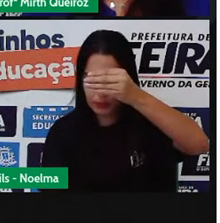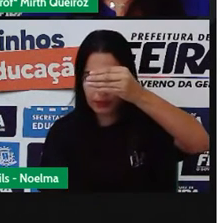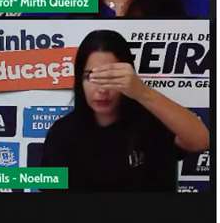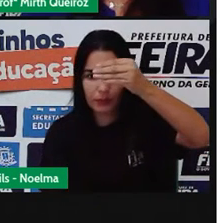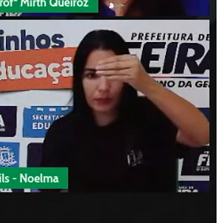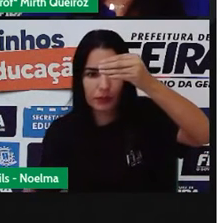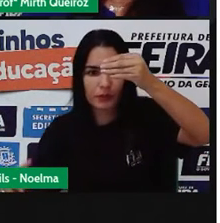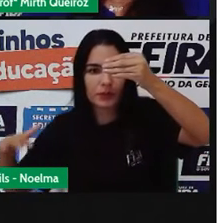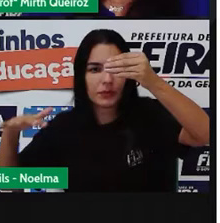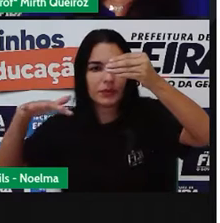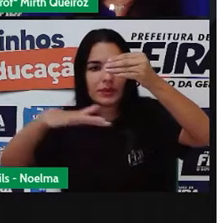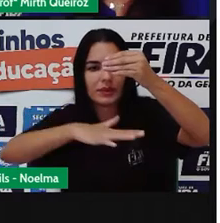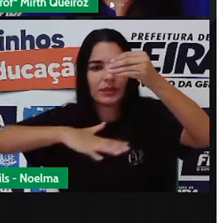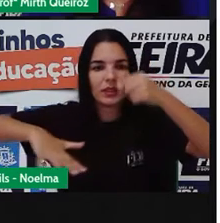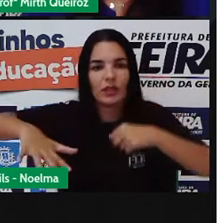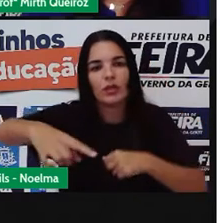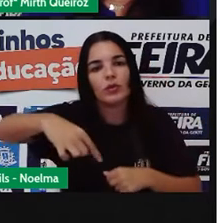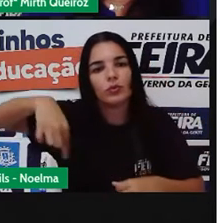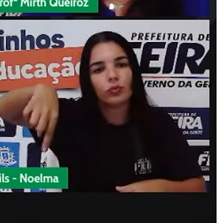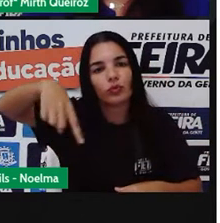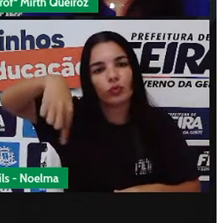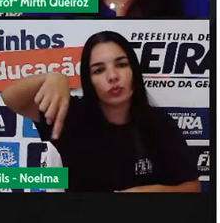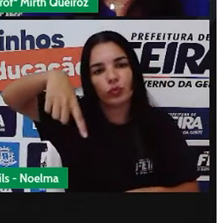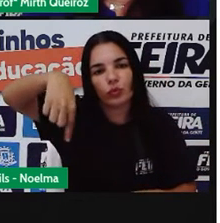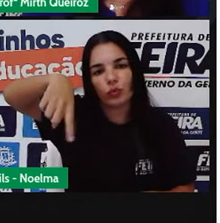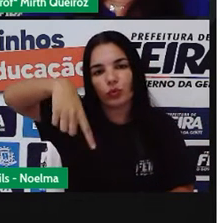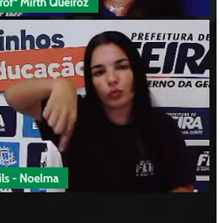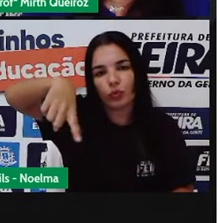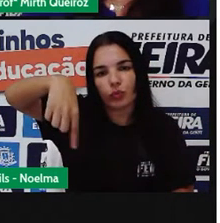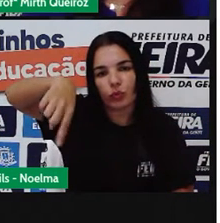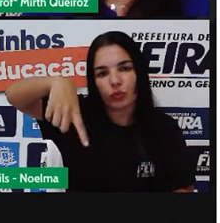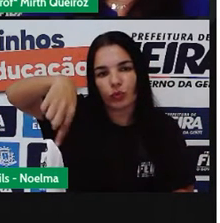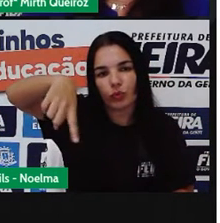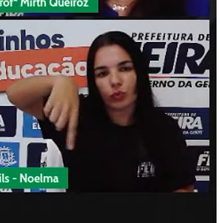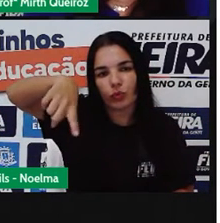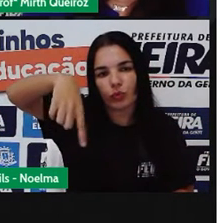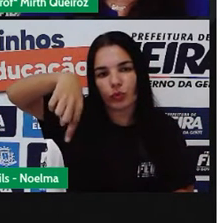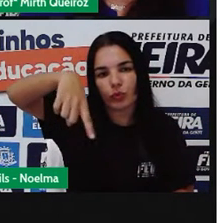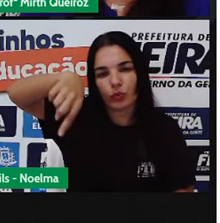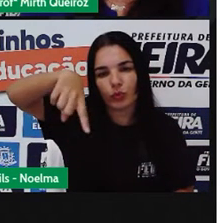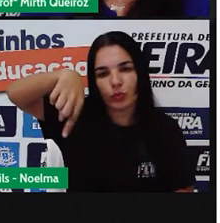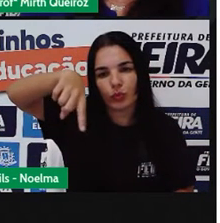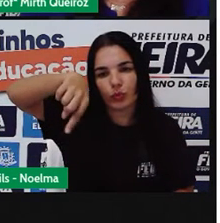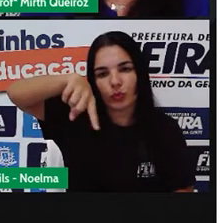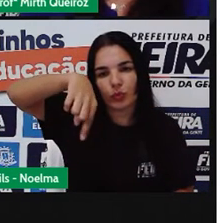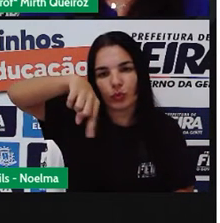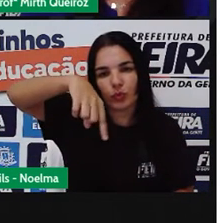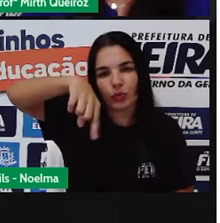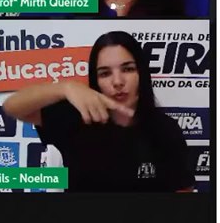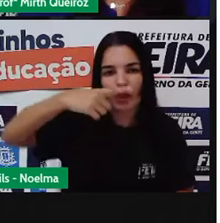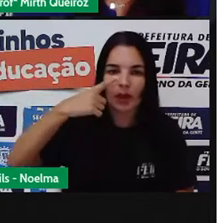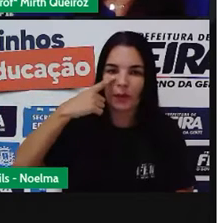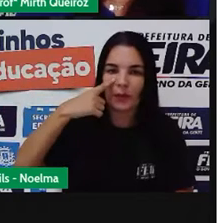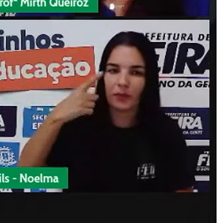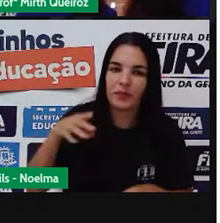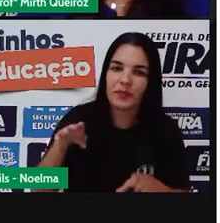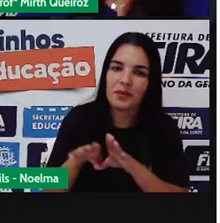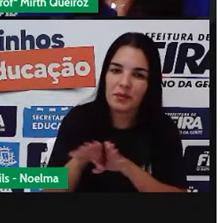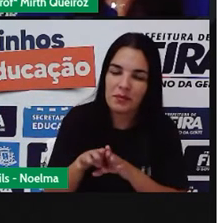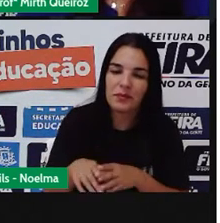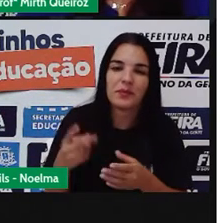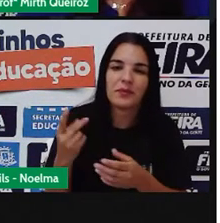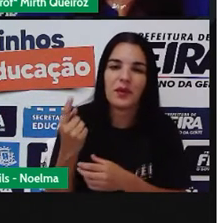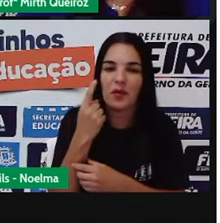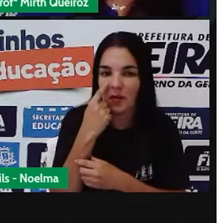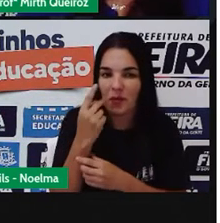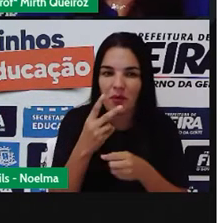e rodar assim que a ponta do ferro bater no chão. E a Tró trouxe